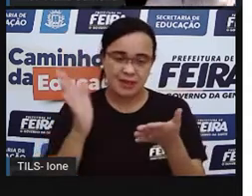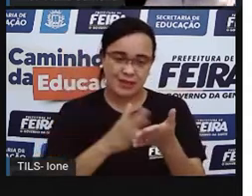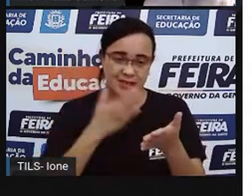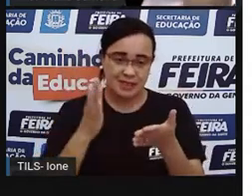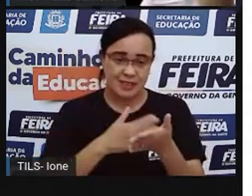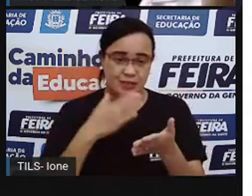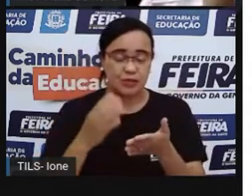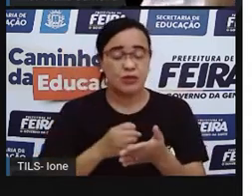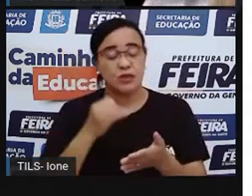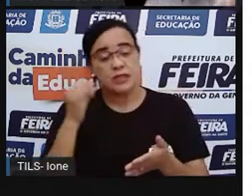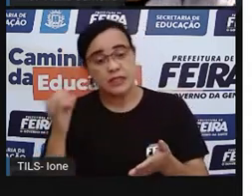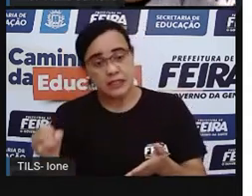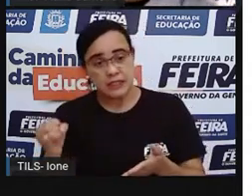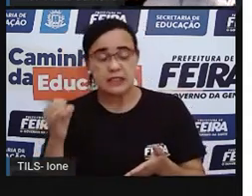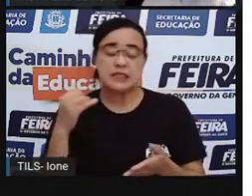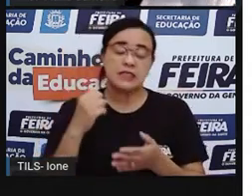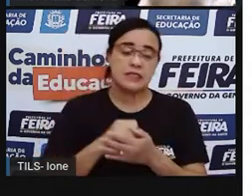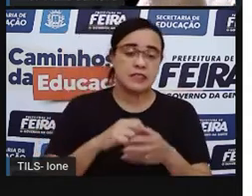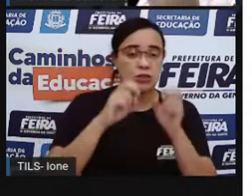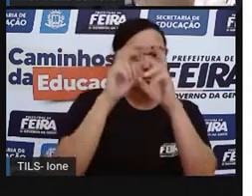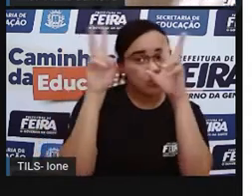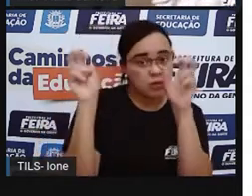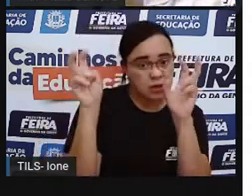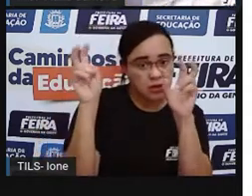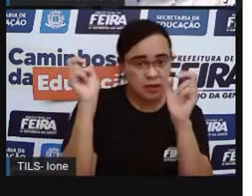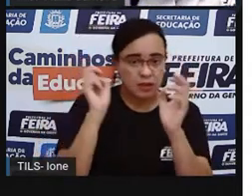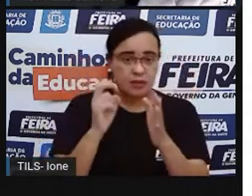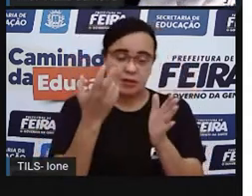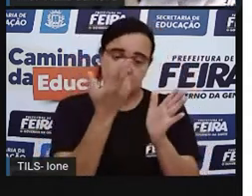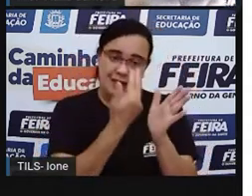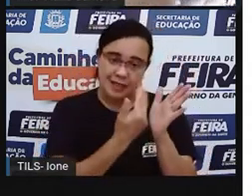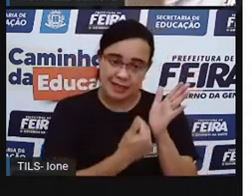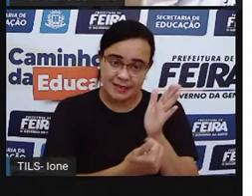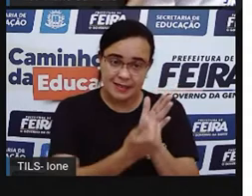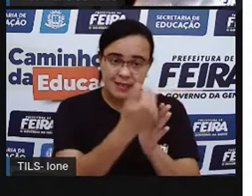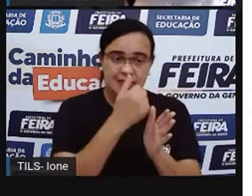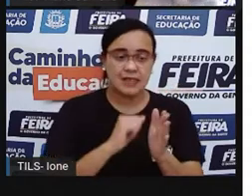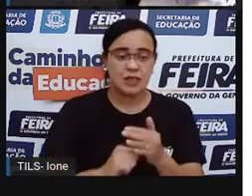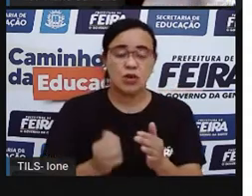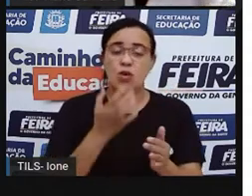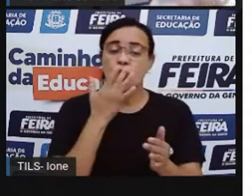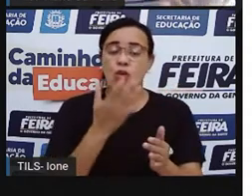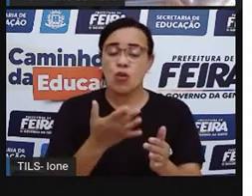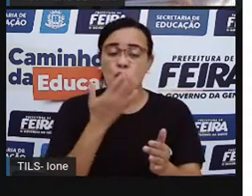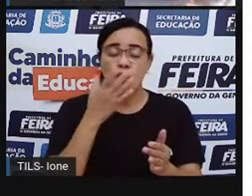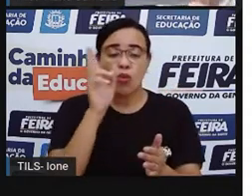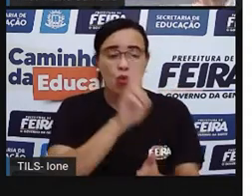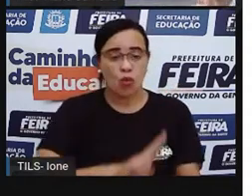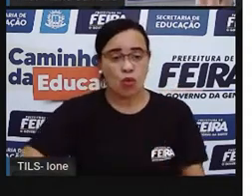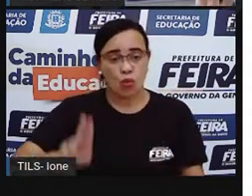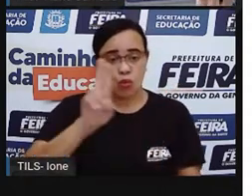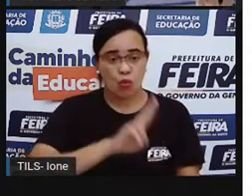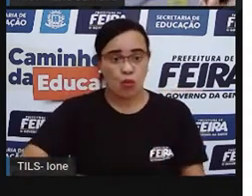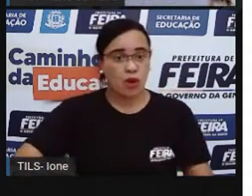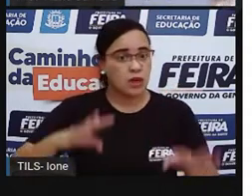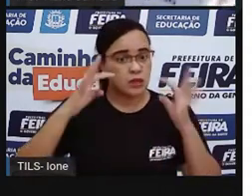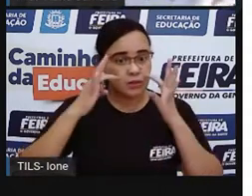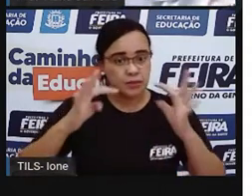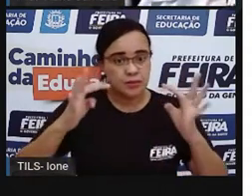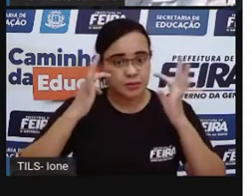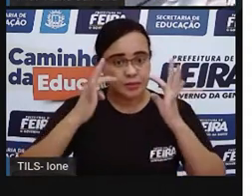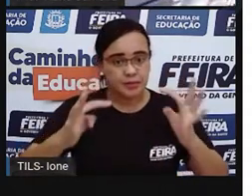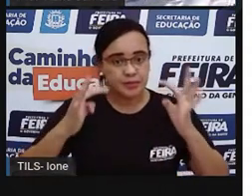desenho, o título, né? O que é que tá escrito, as cores que foram usadas. Então, a gente observa tudo.